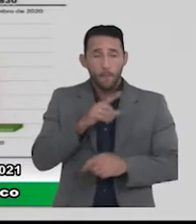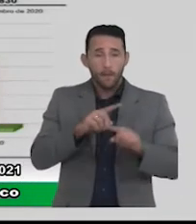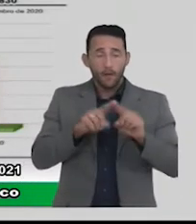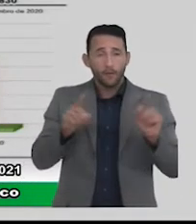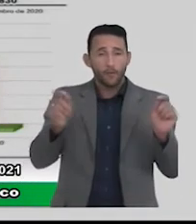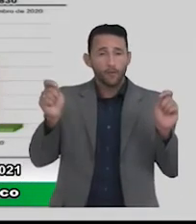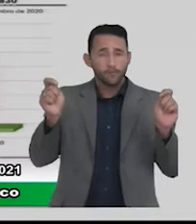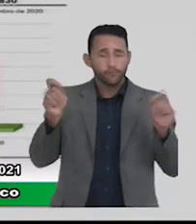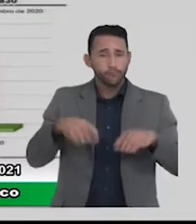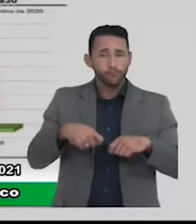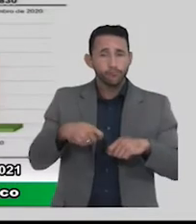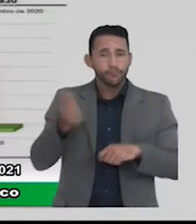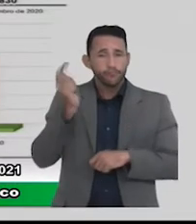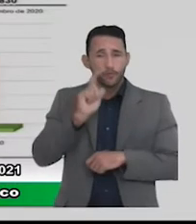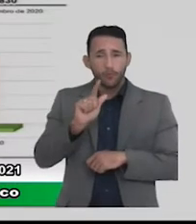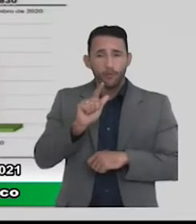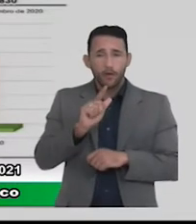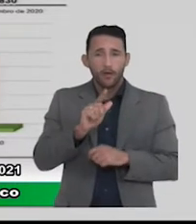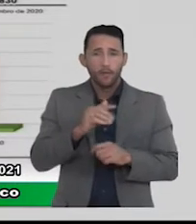os nossos compromissos.